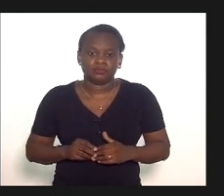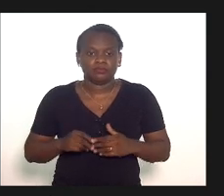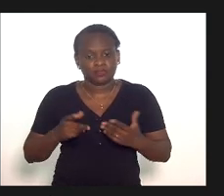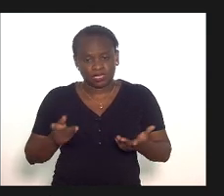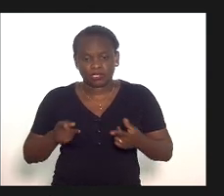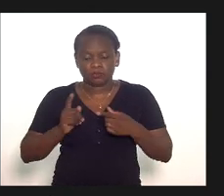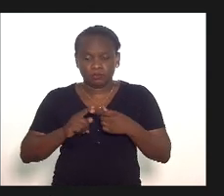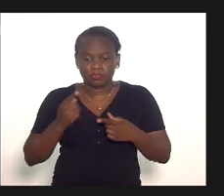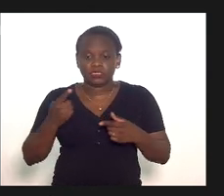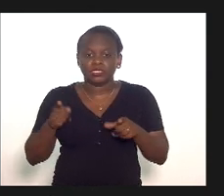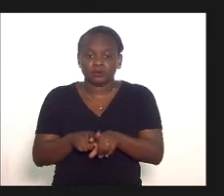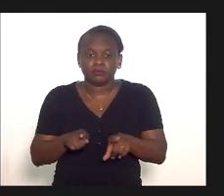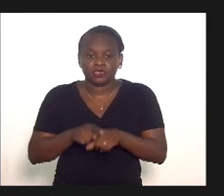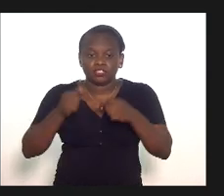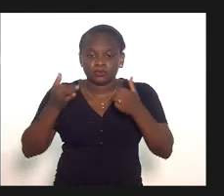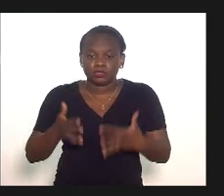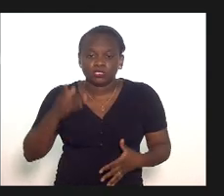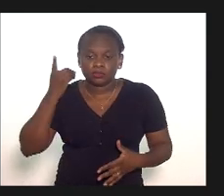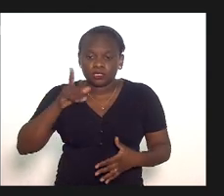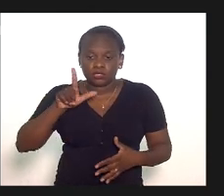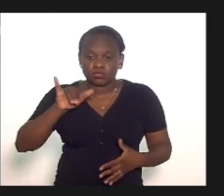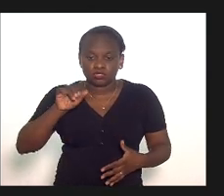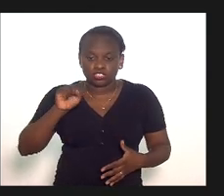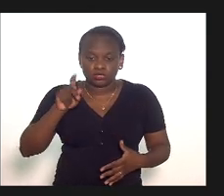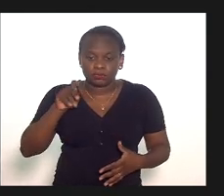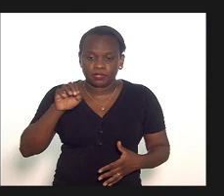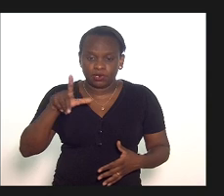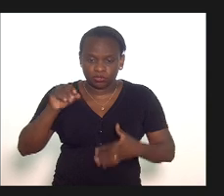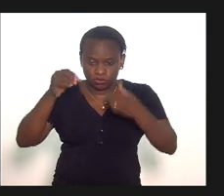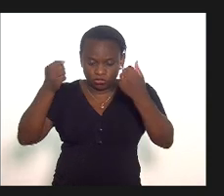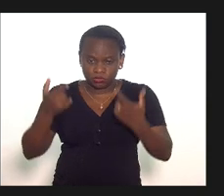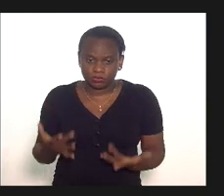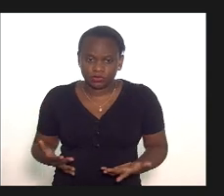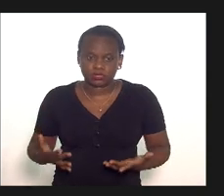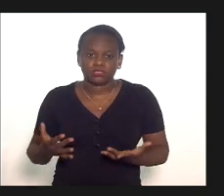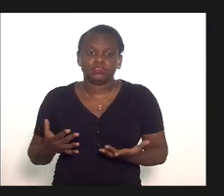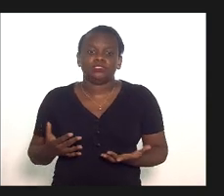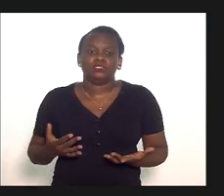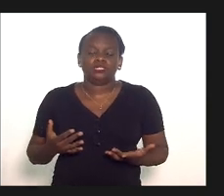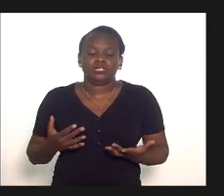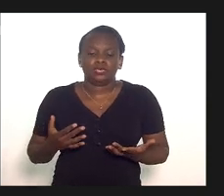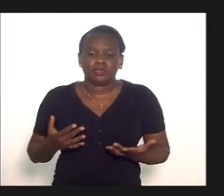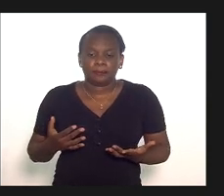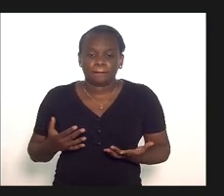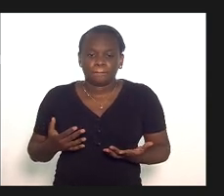é um ponto e com relação ao que o deputado Luiz Paulo falou deputado